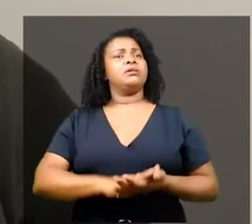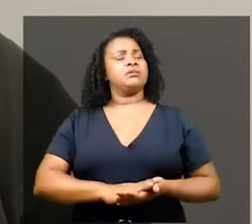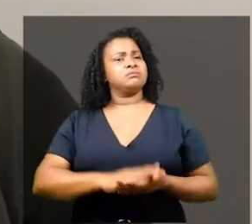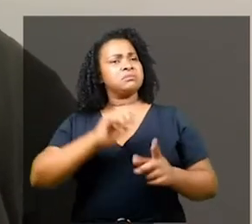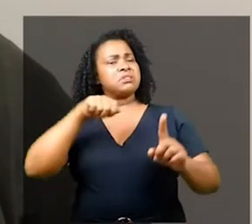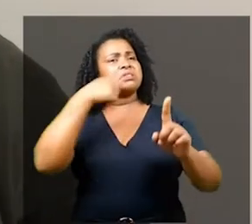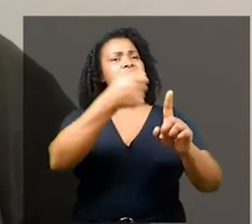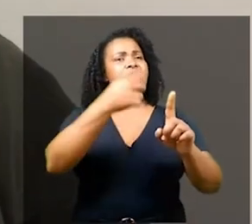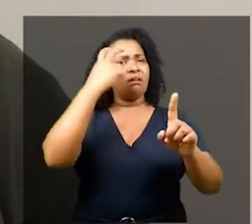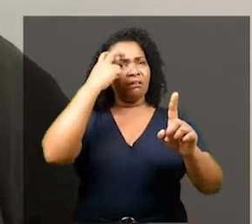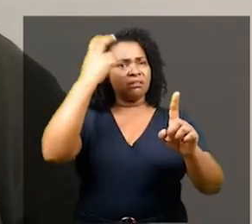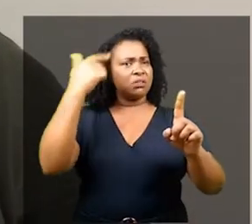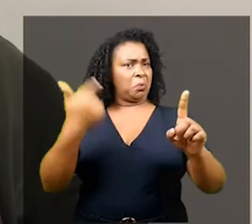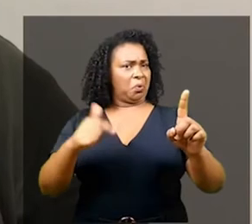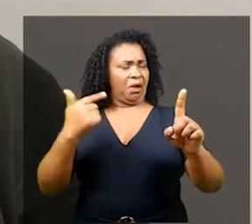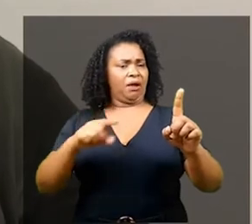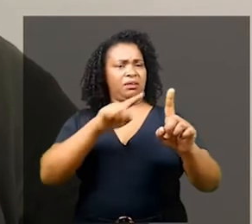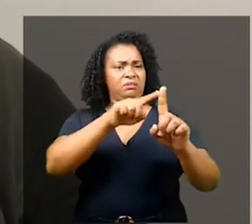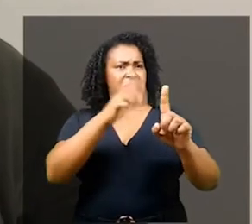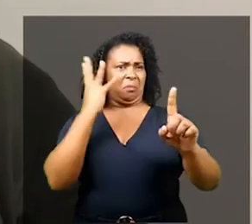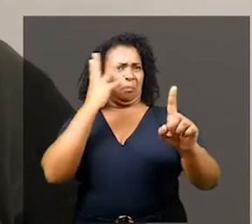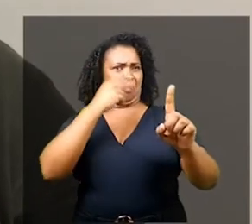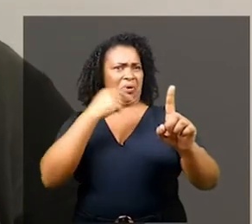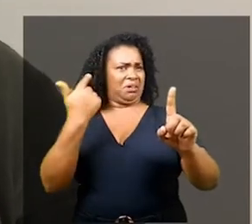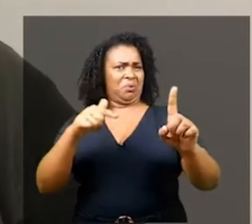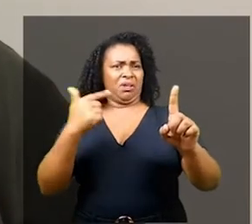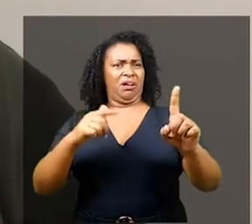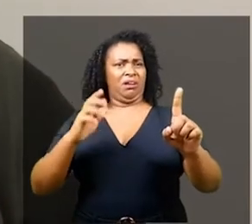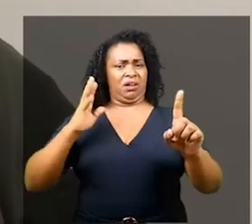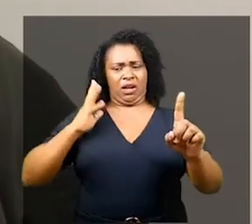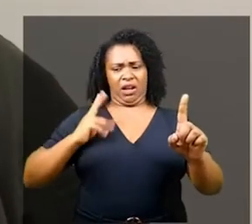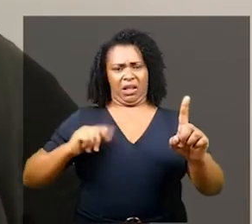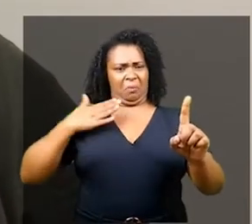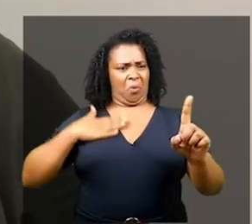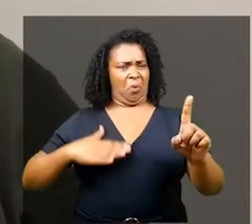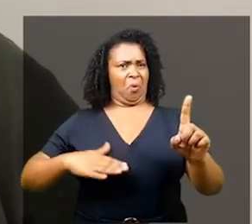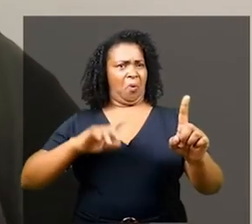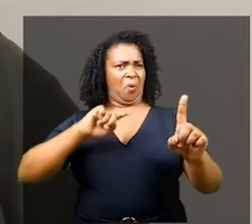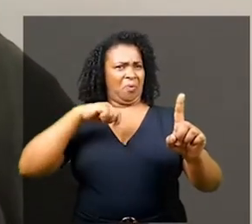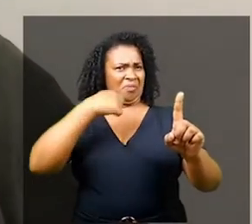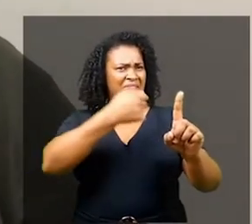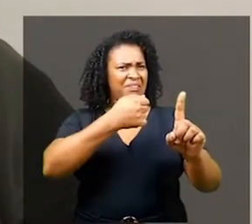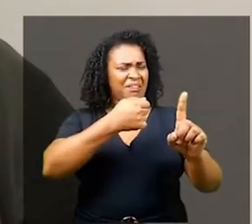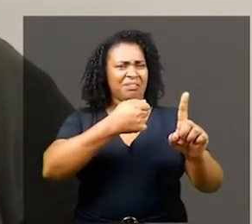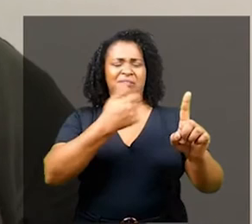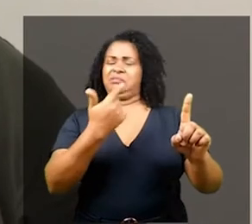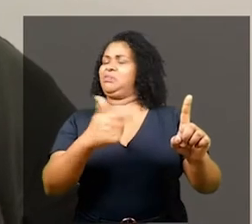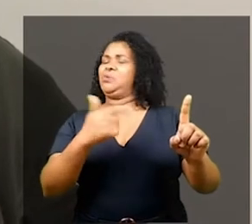do não, não inteligente, não bem sucedido, não belo, não limpo. No entanto,